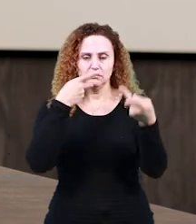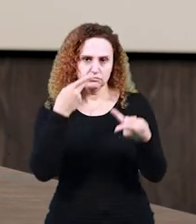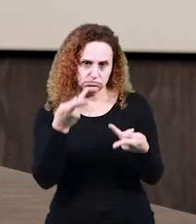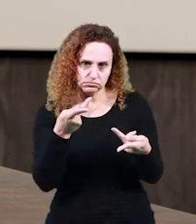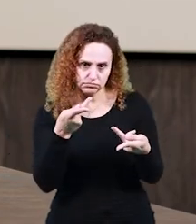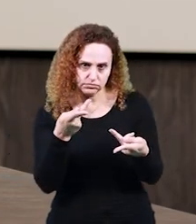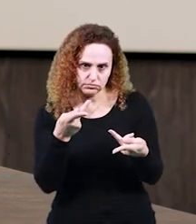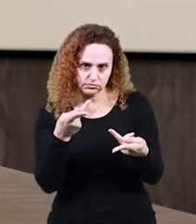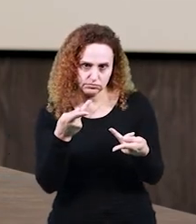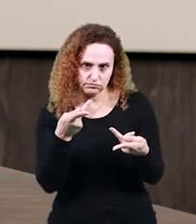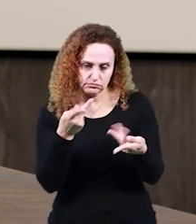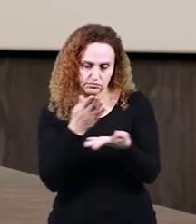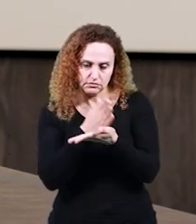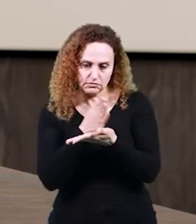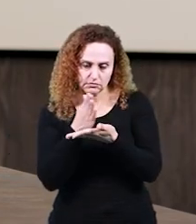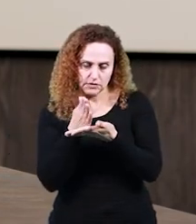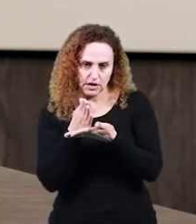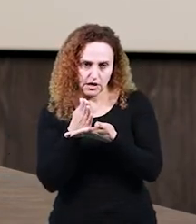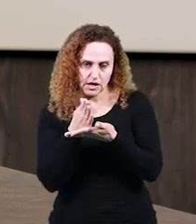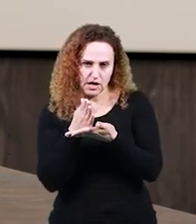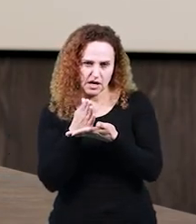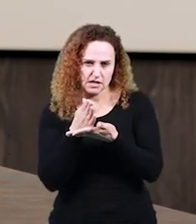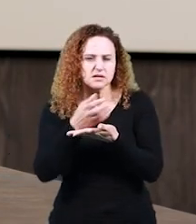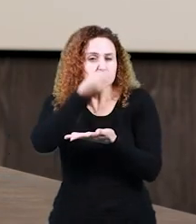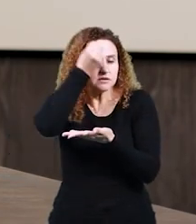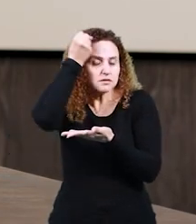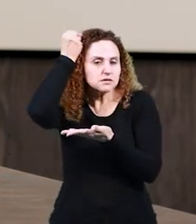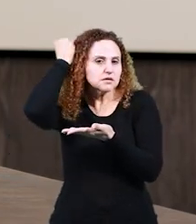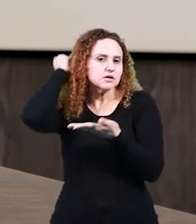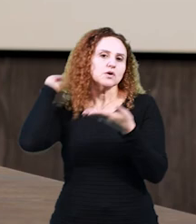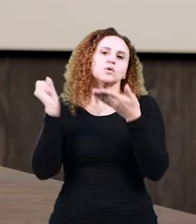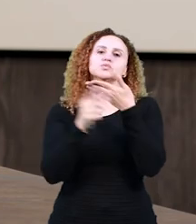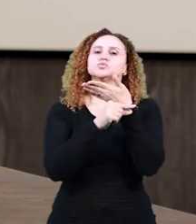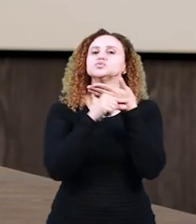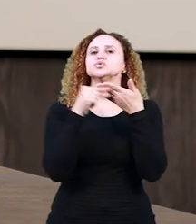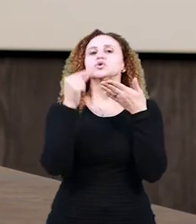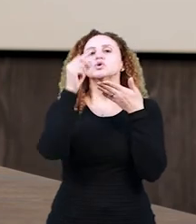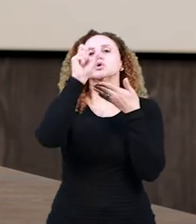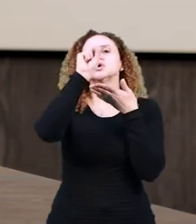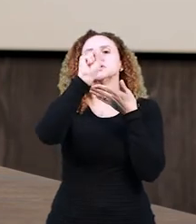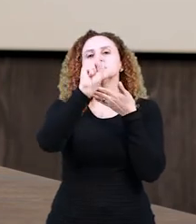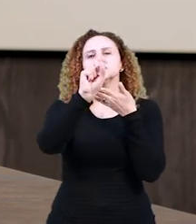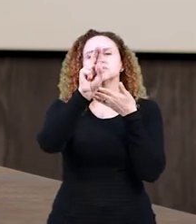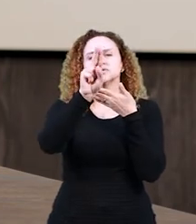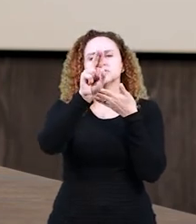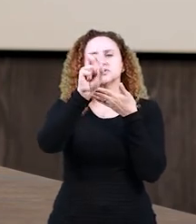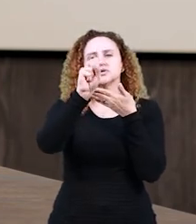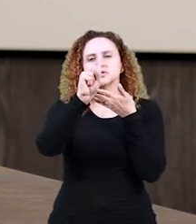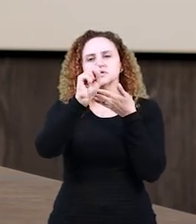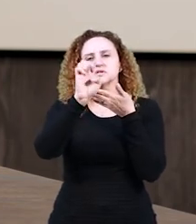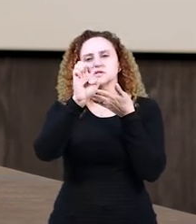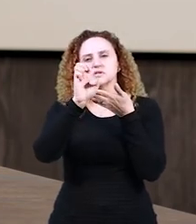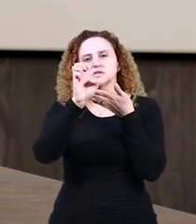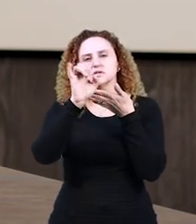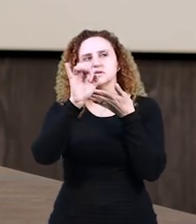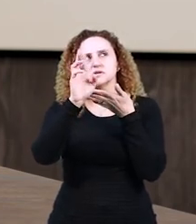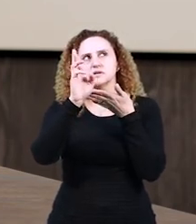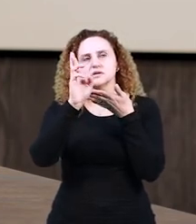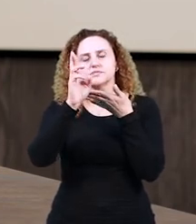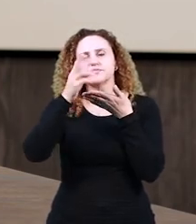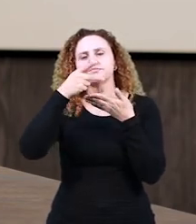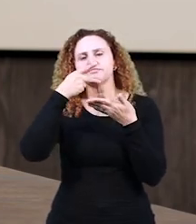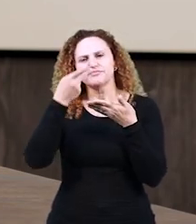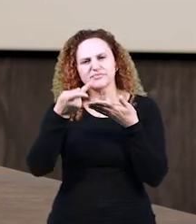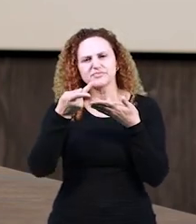a parte que o sócio deixou de lado, que deixou a margem dos estudos linguísticos, é